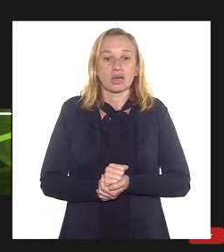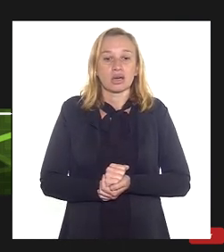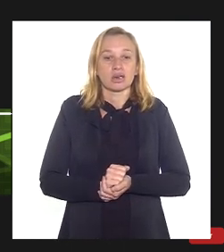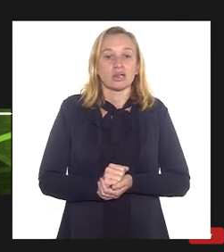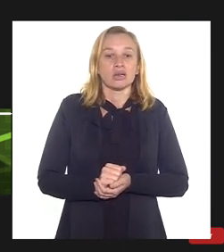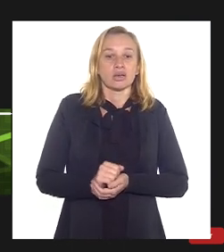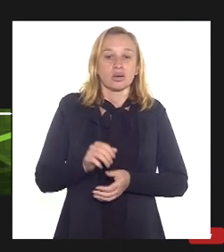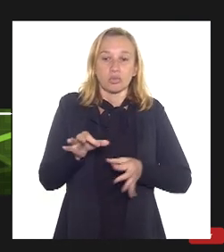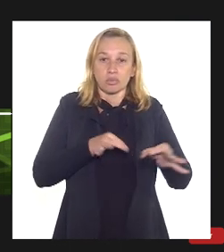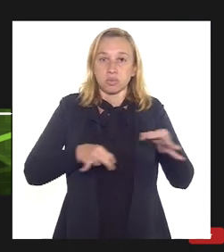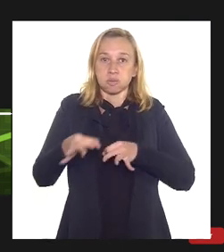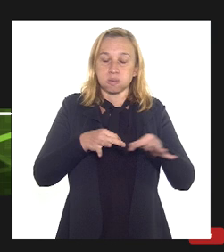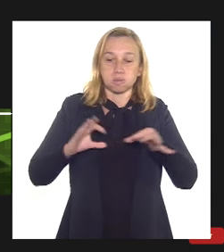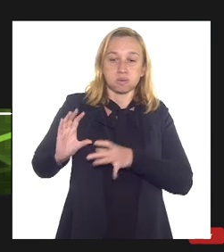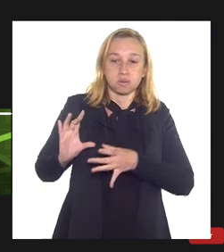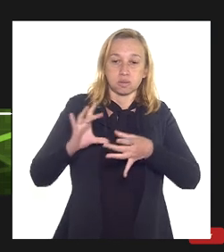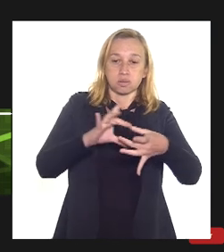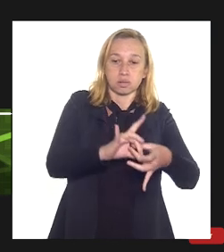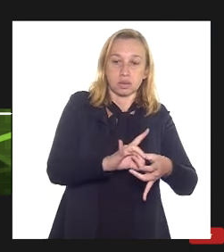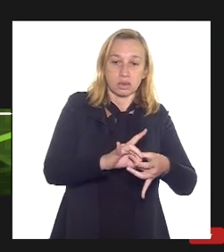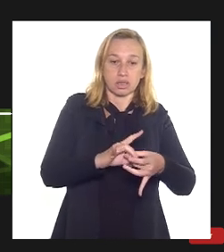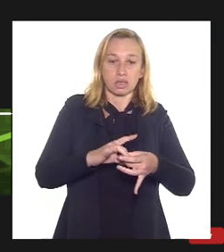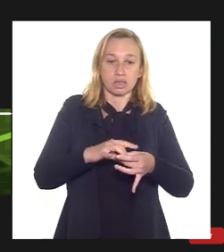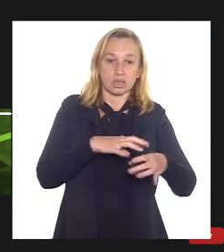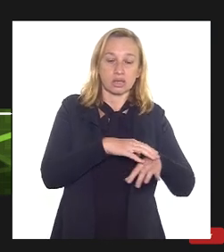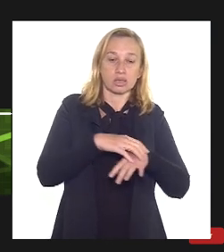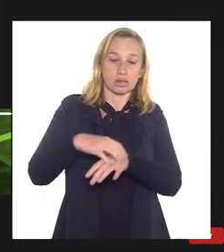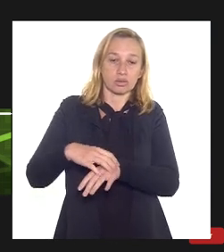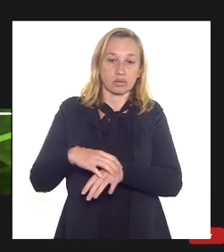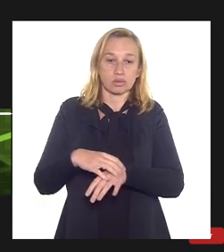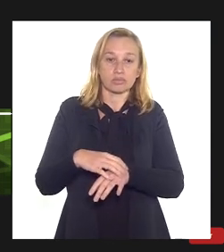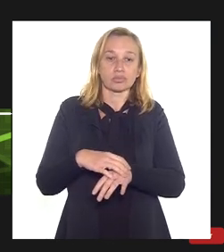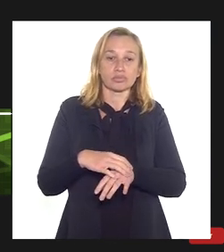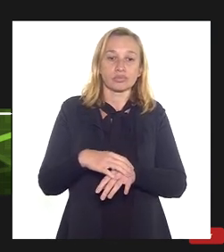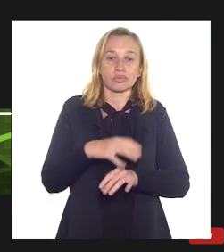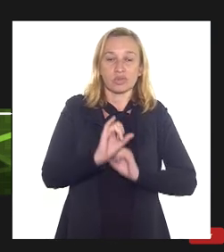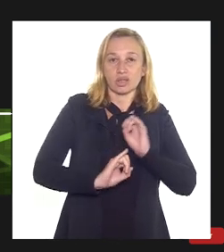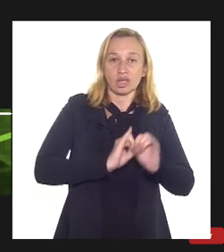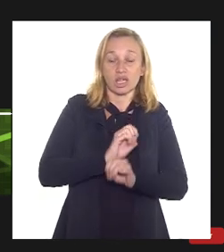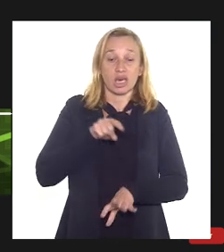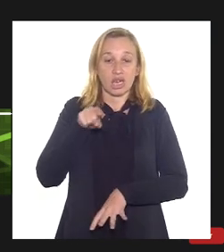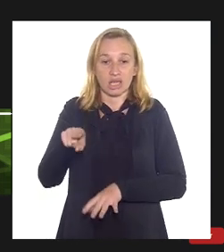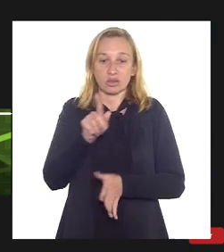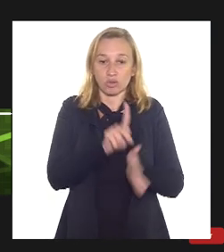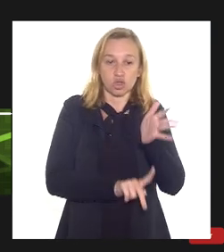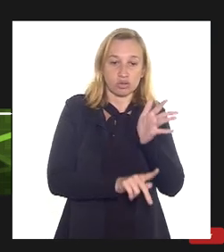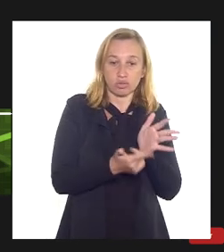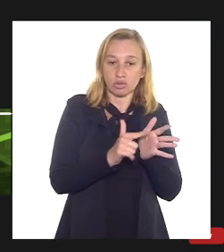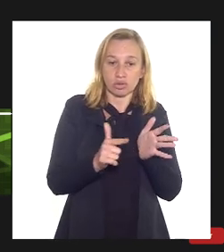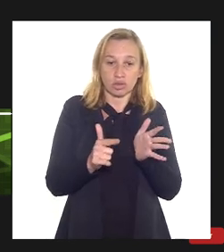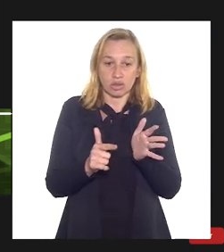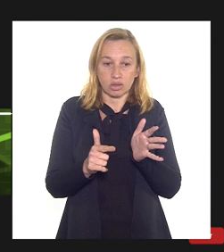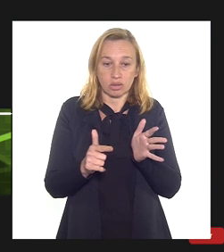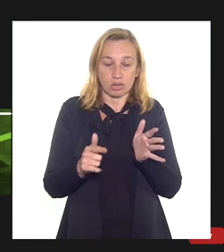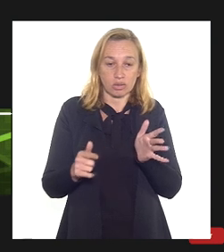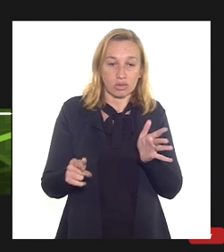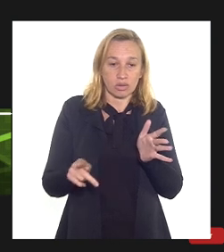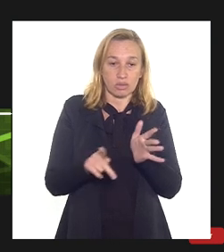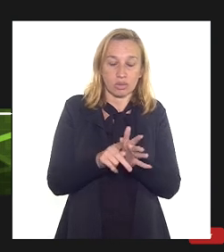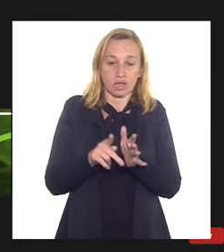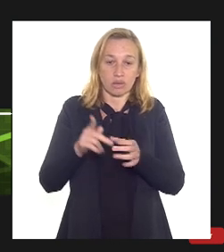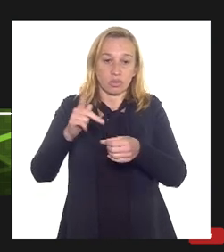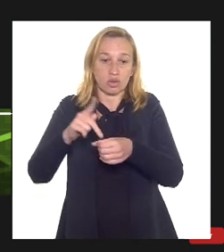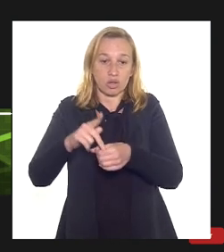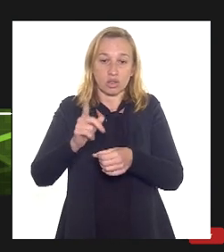integrado de gasodutos de transporte publicado pela EPE. Só que esses projetos não estão a cargo da Petrobras, então não tenho